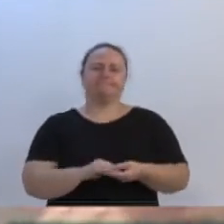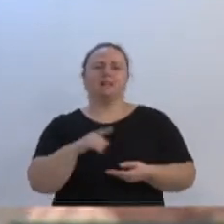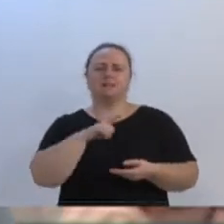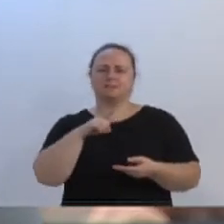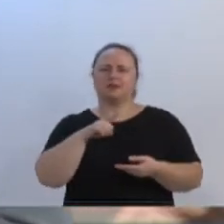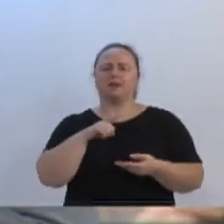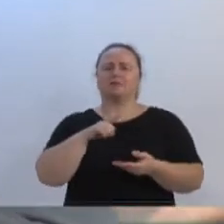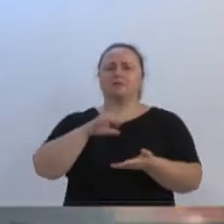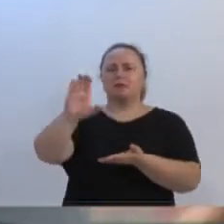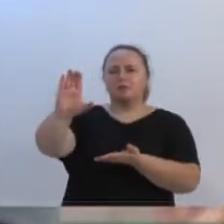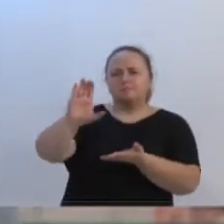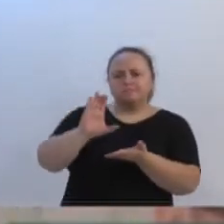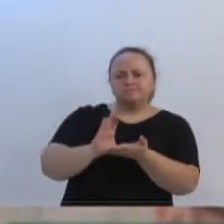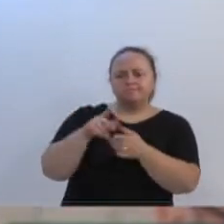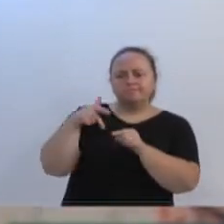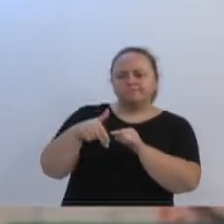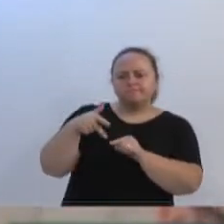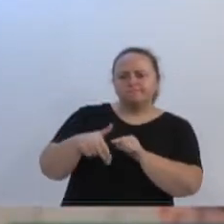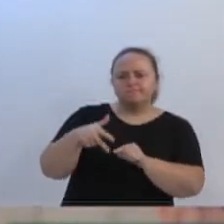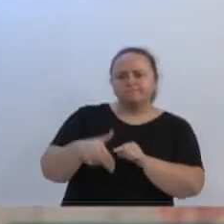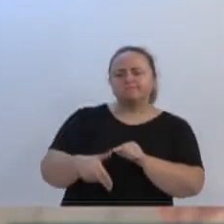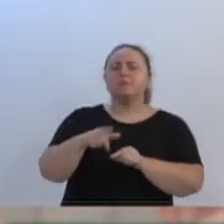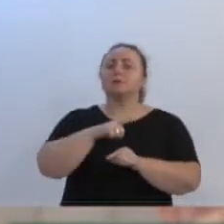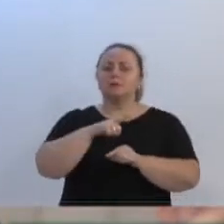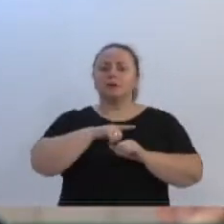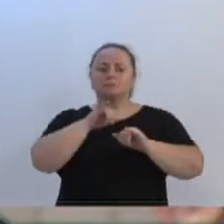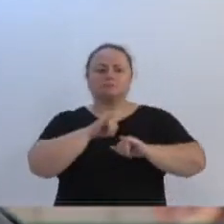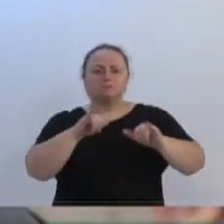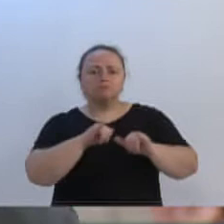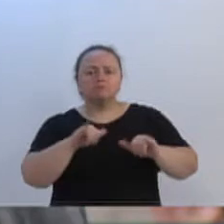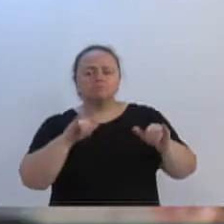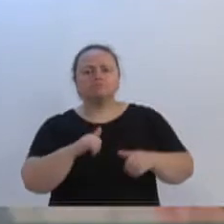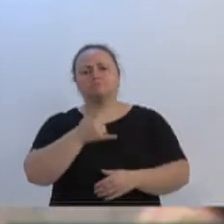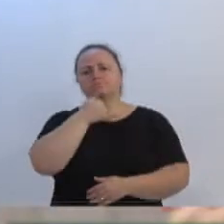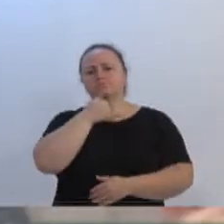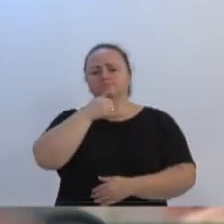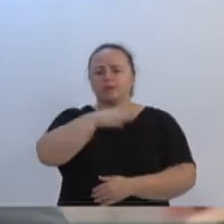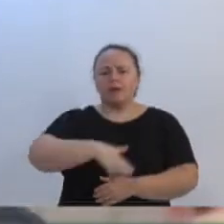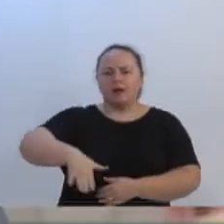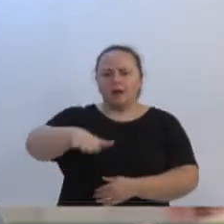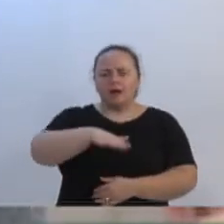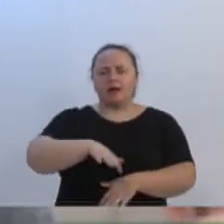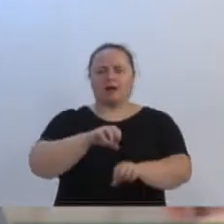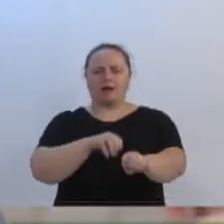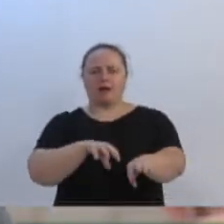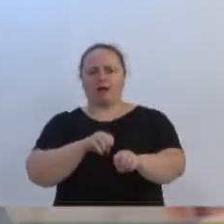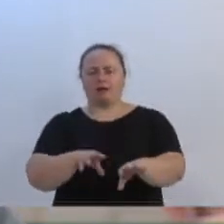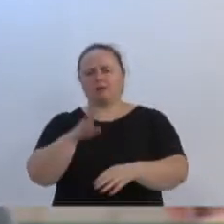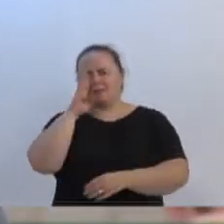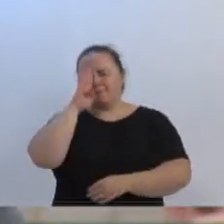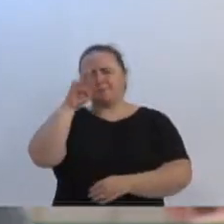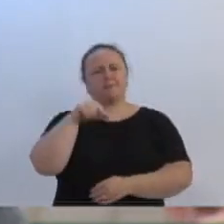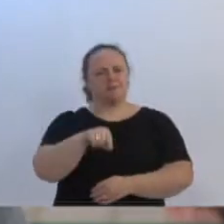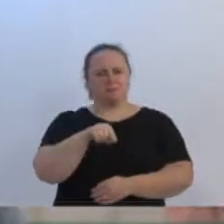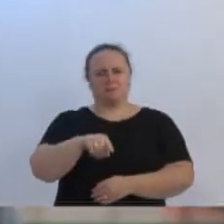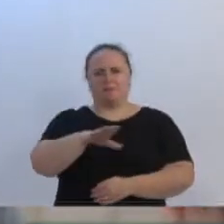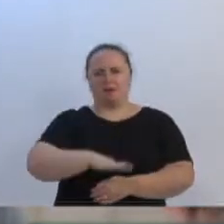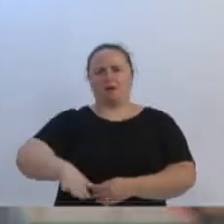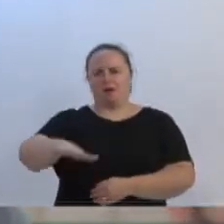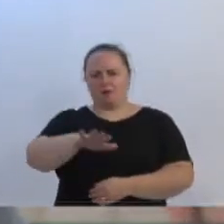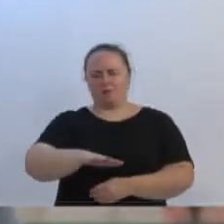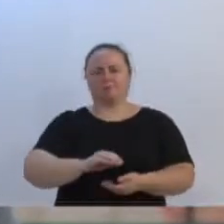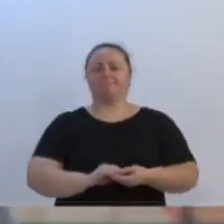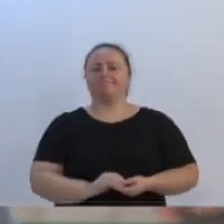anúncios, infelizmente as notícias são terríveis, na área da educação, principalmente em várias áreas, mas na área da educação está sendo